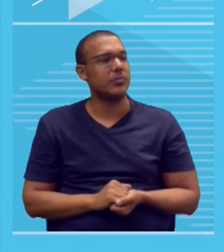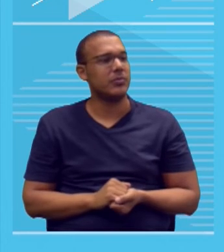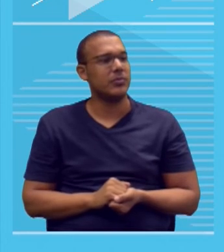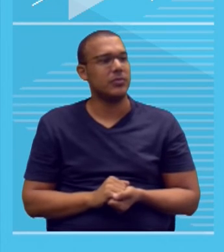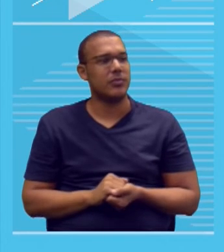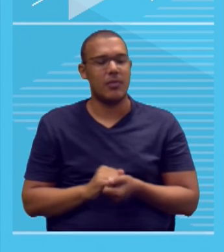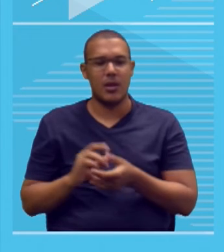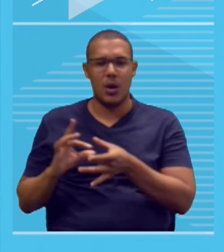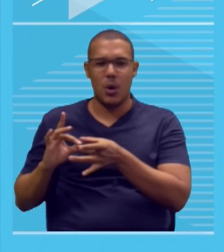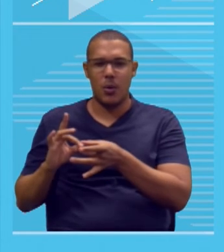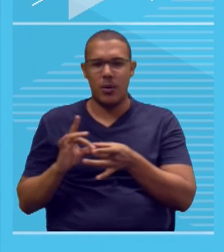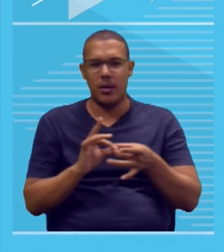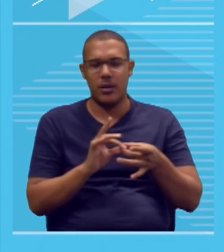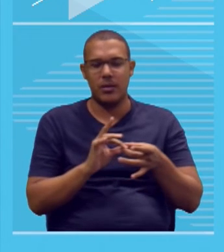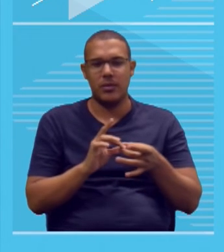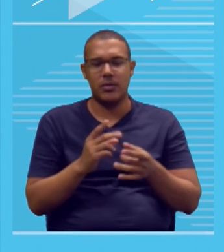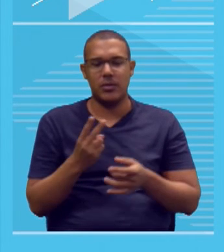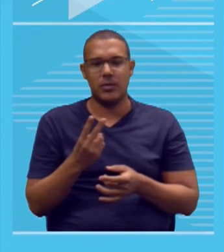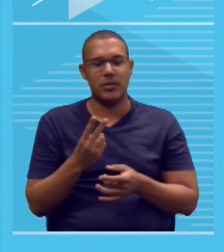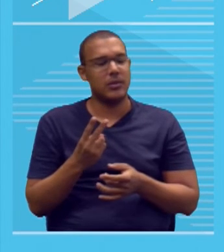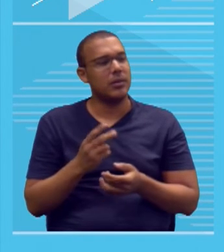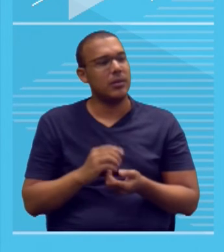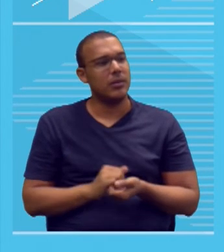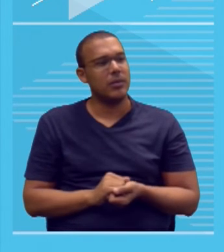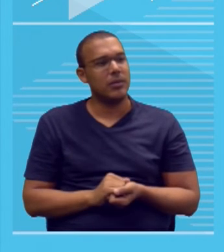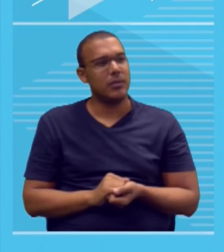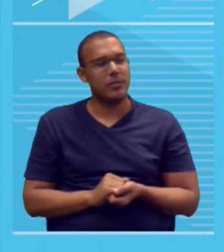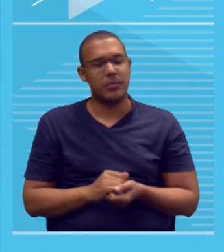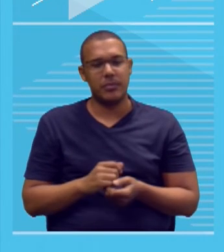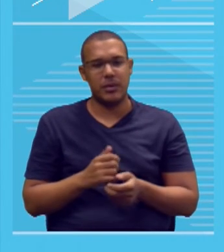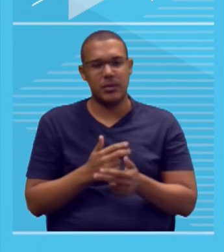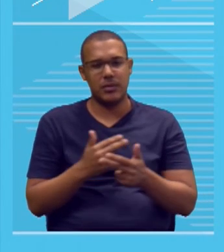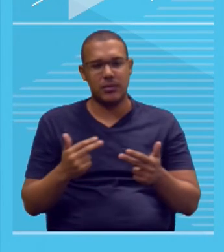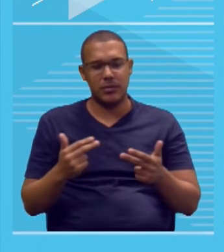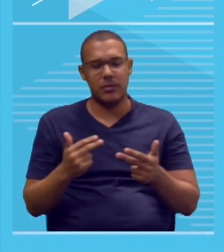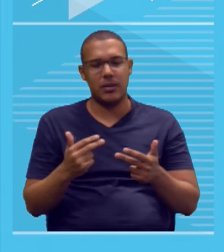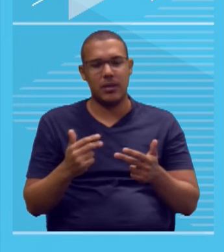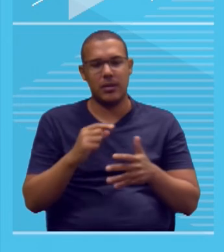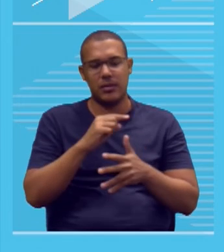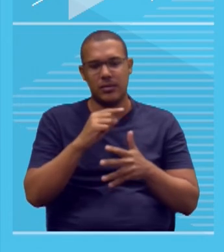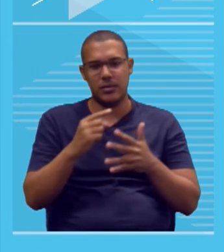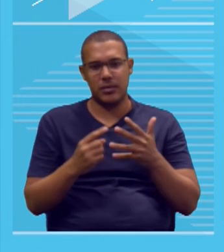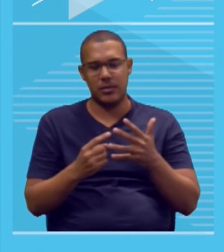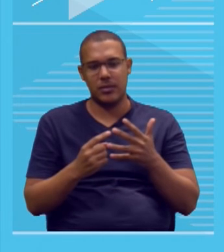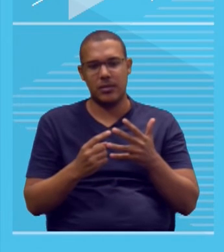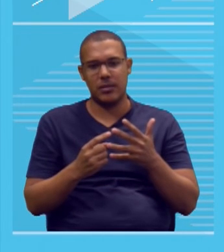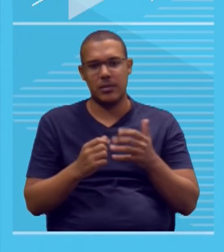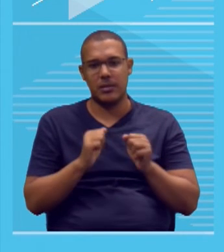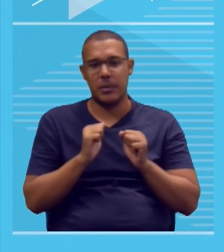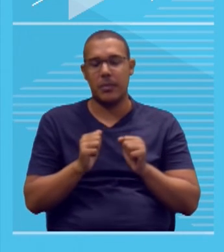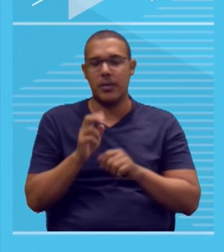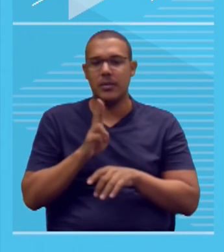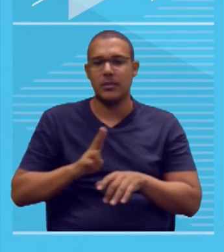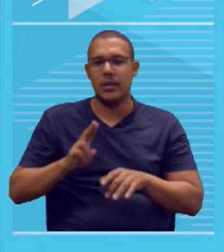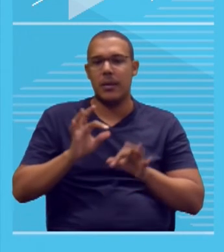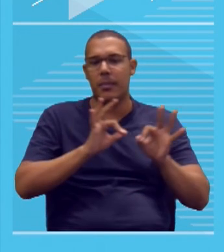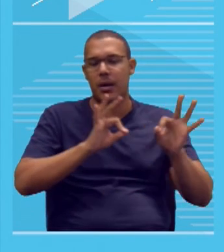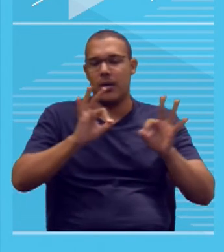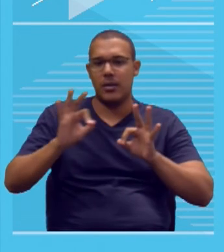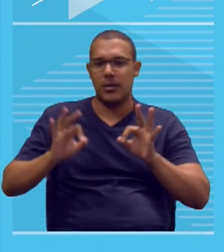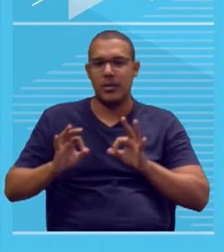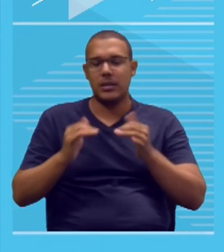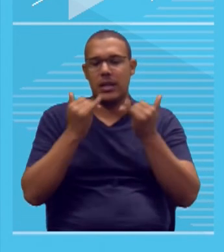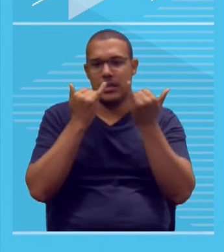competência 4, por meio dos diversos recursos coesivos que você pode empregar para organizar as informações na